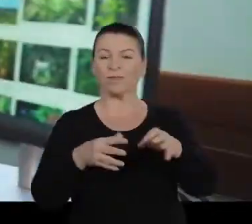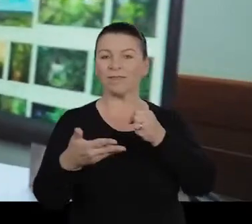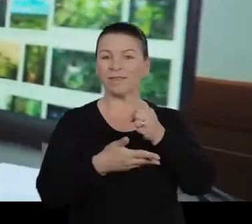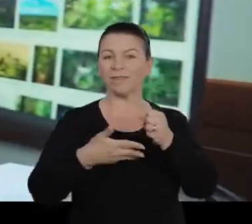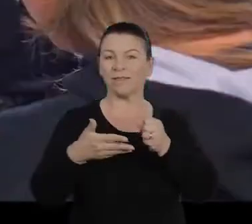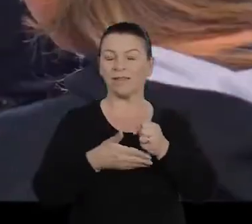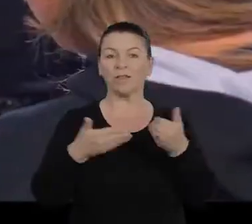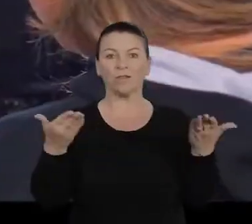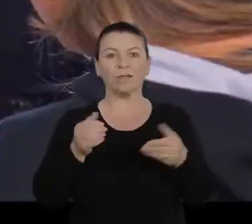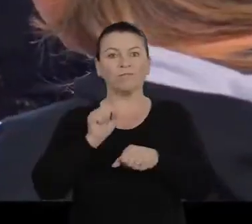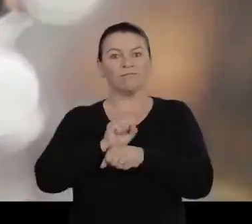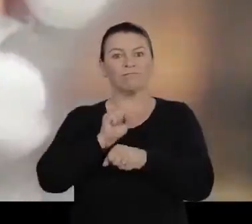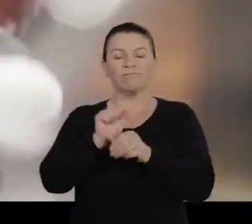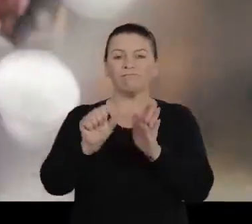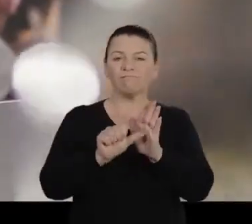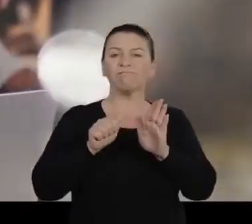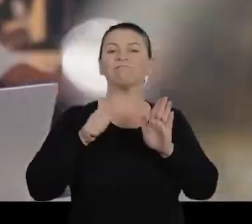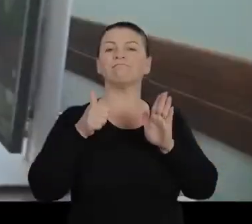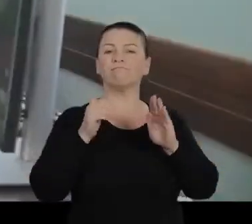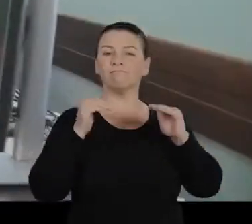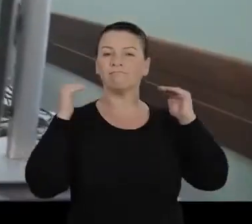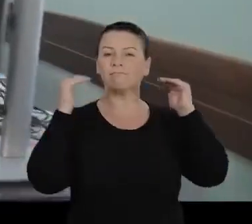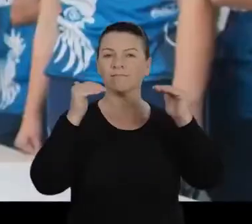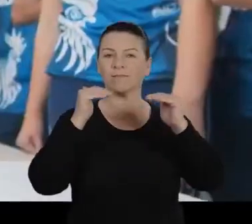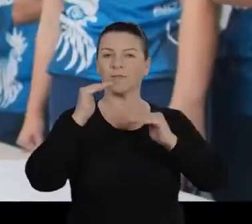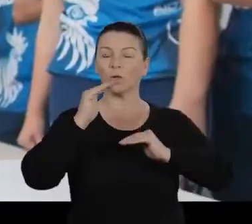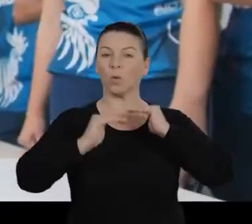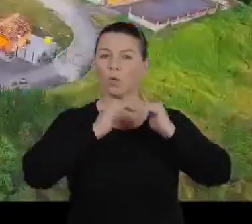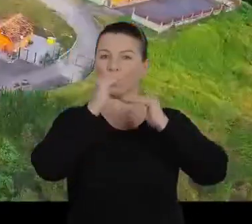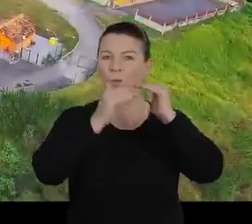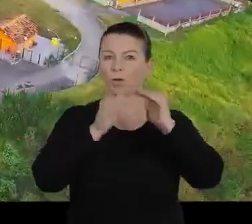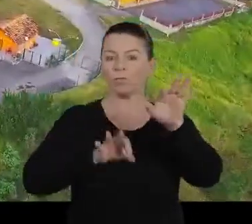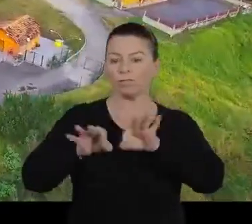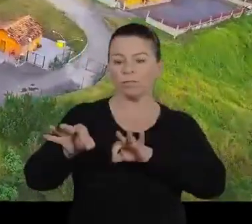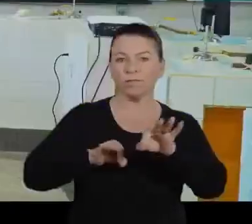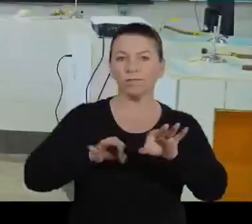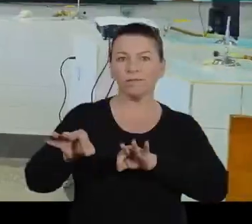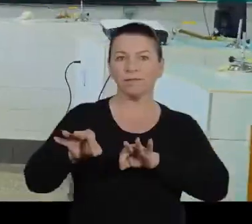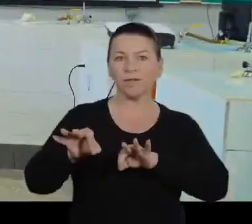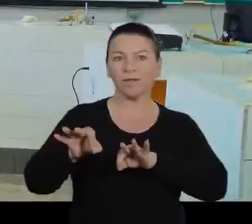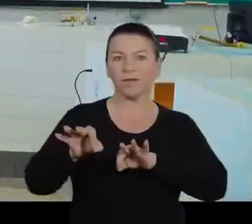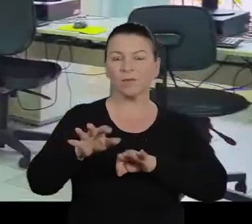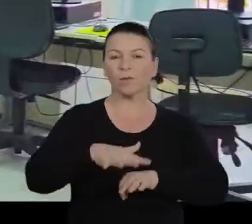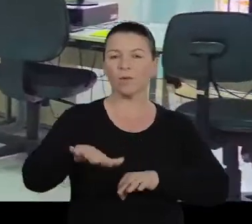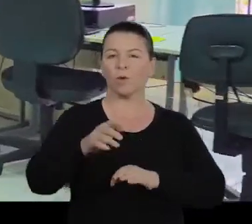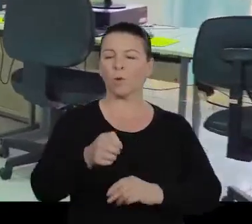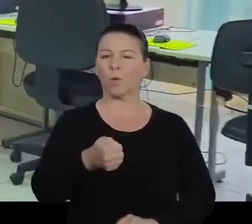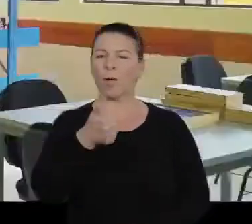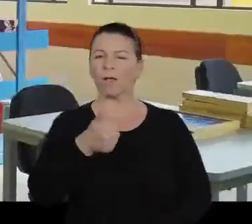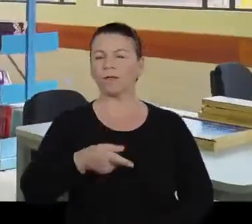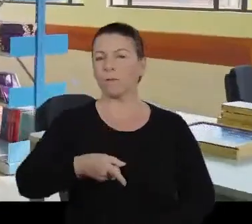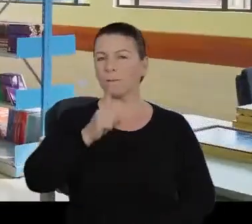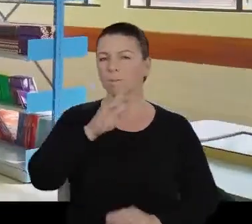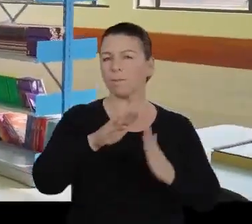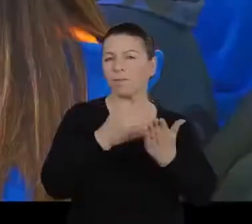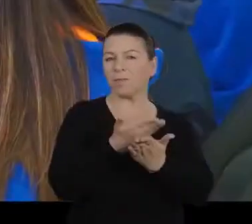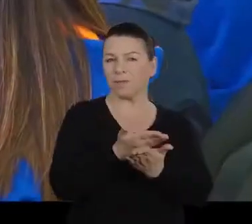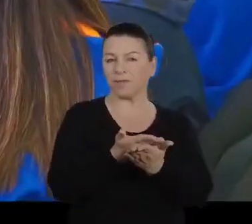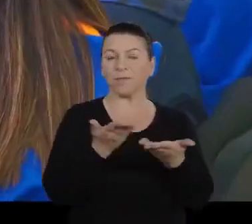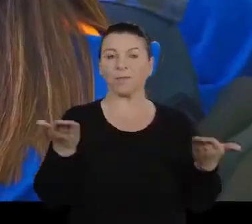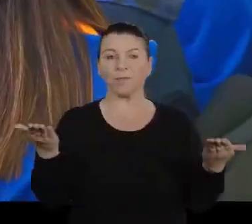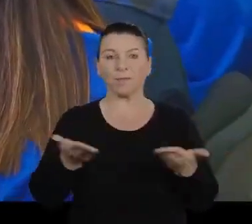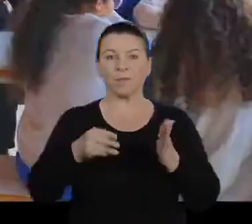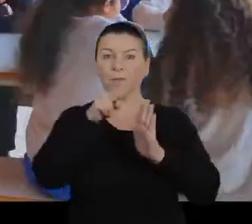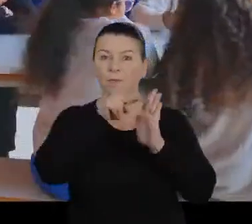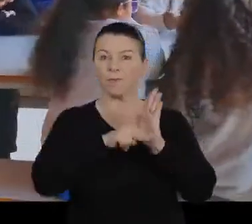de educação básica. E em breve, seremos o primeiro. Construímos, reformamos e ampliamos quase mil escolas.